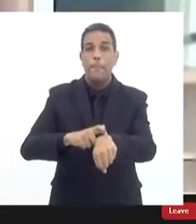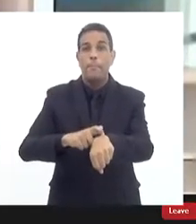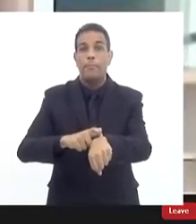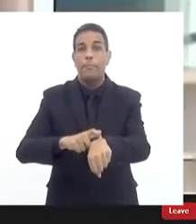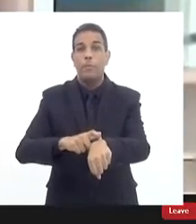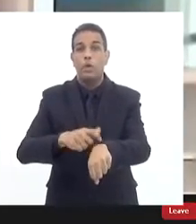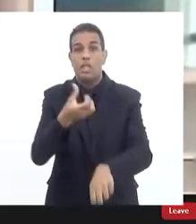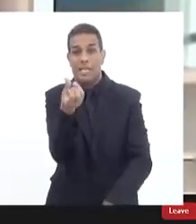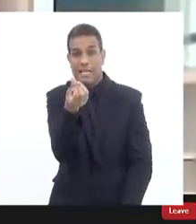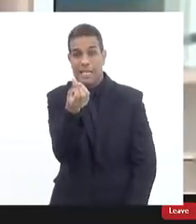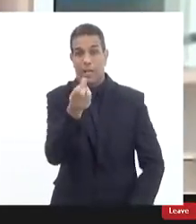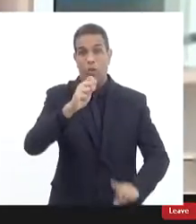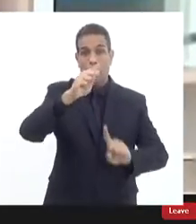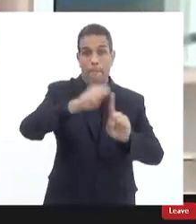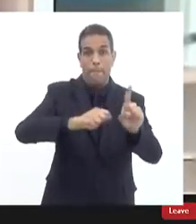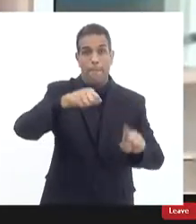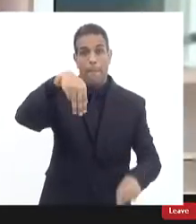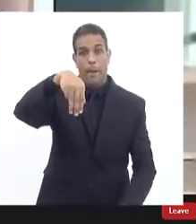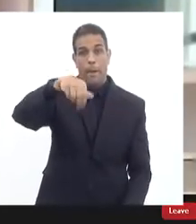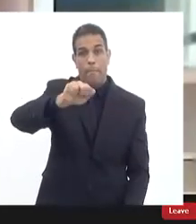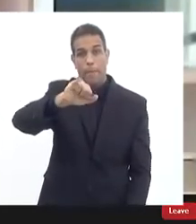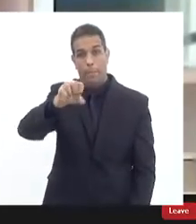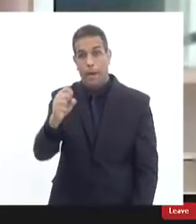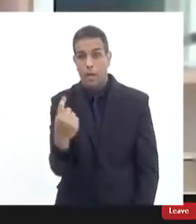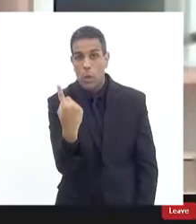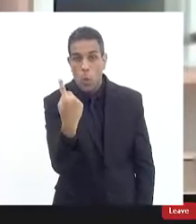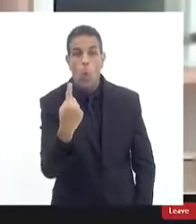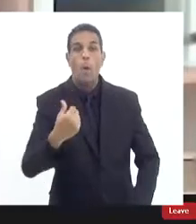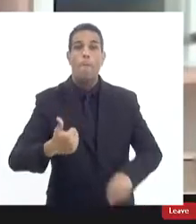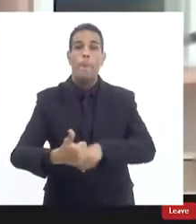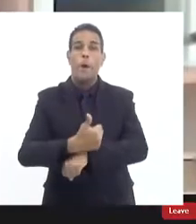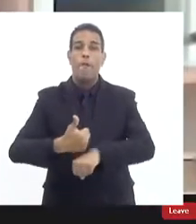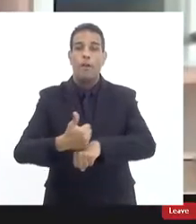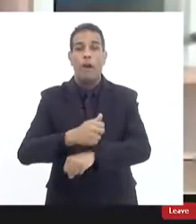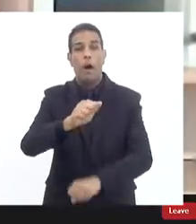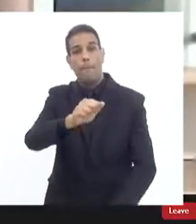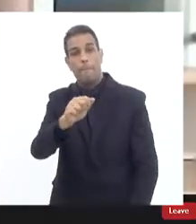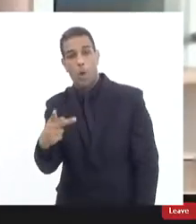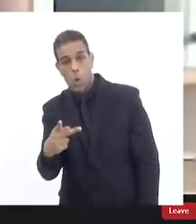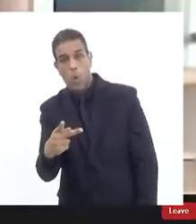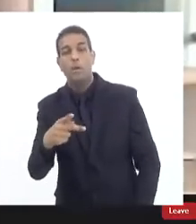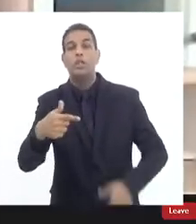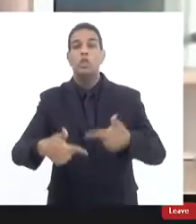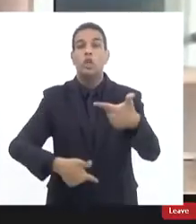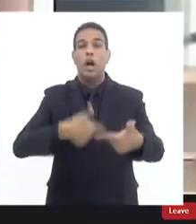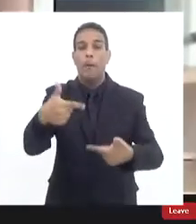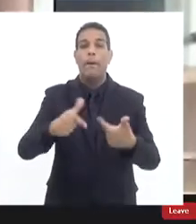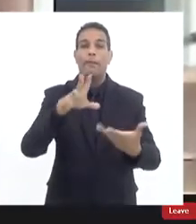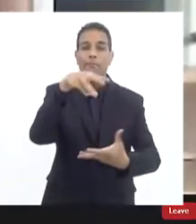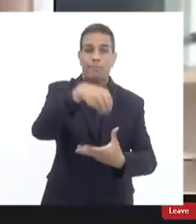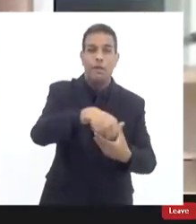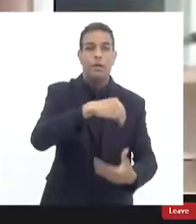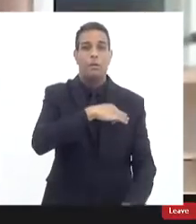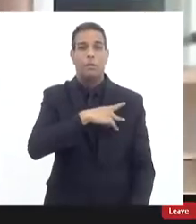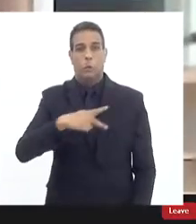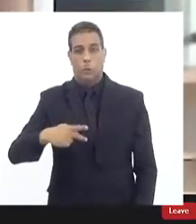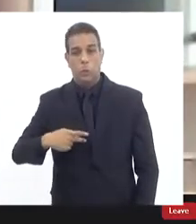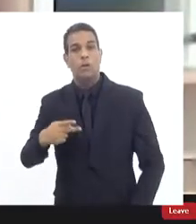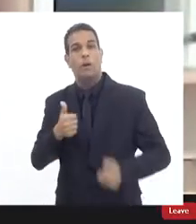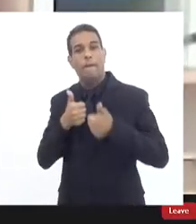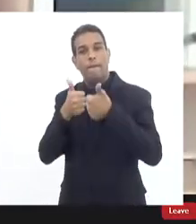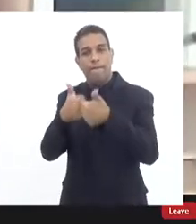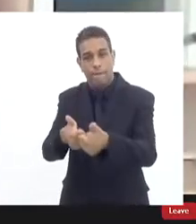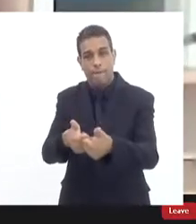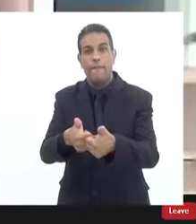6 um perito aposentado que trabalha no Ministério Público acompanhou o trabalho lá no